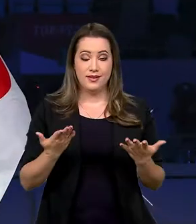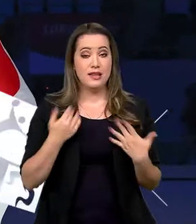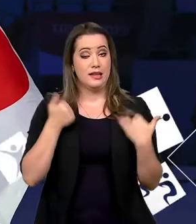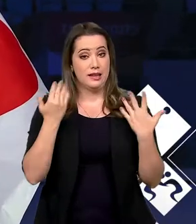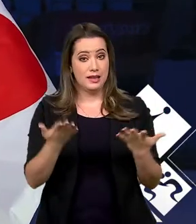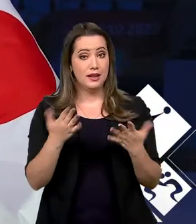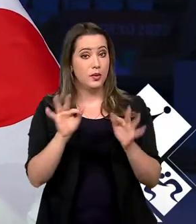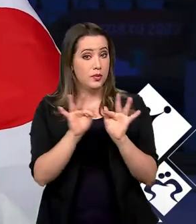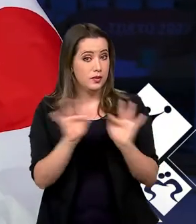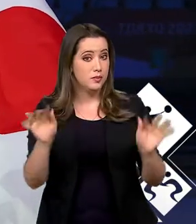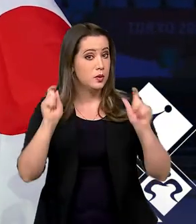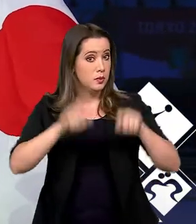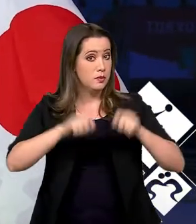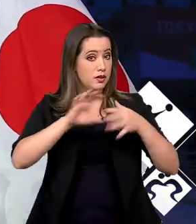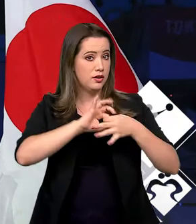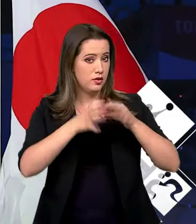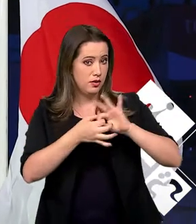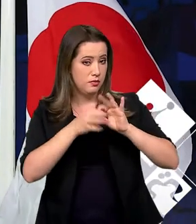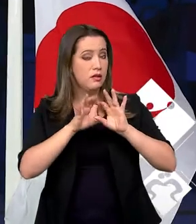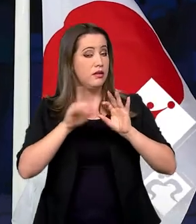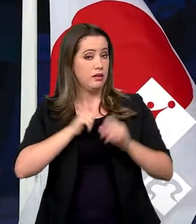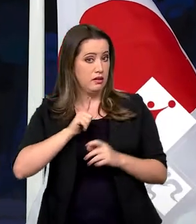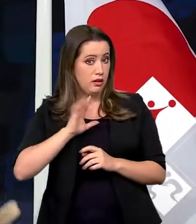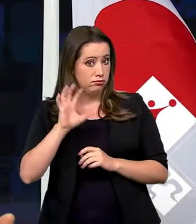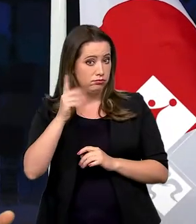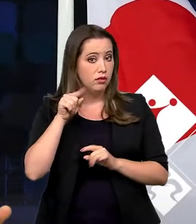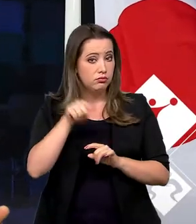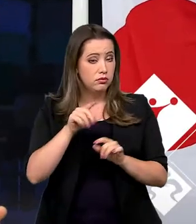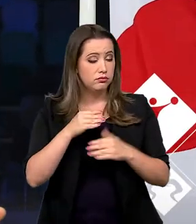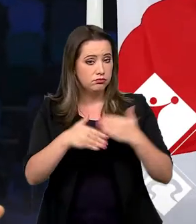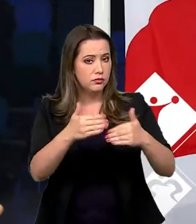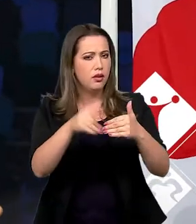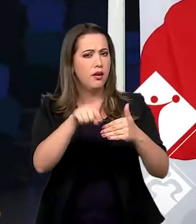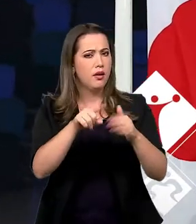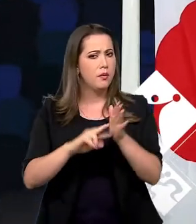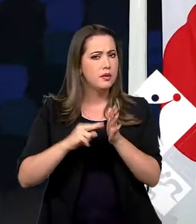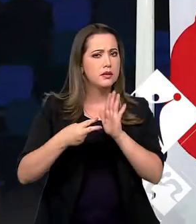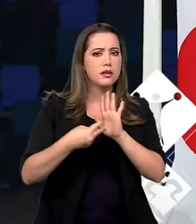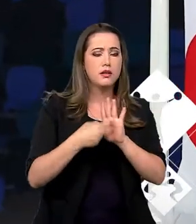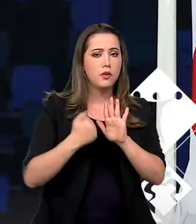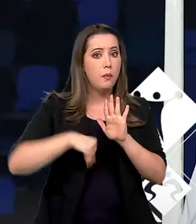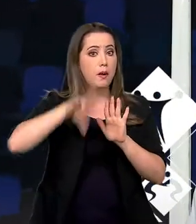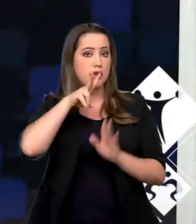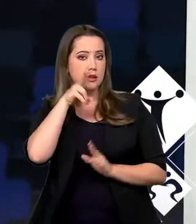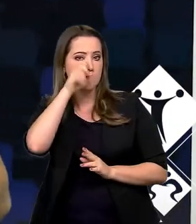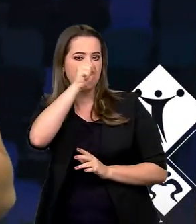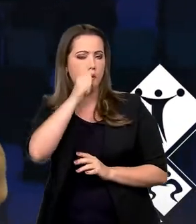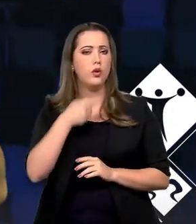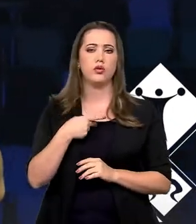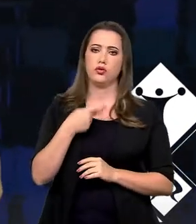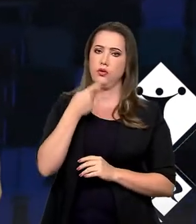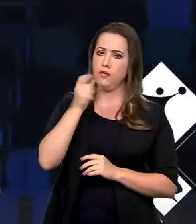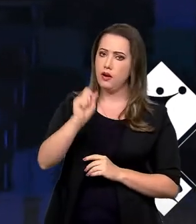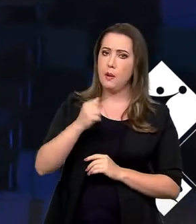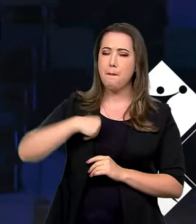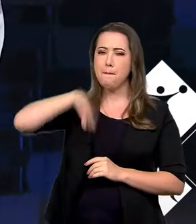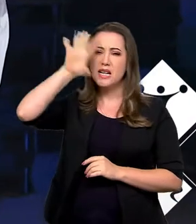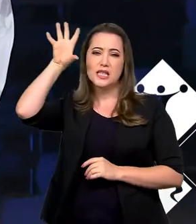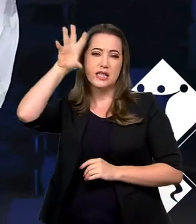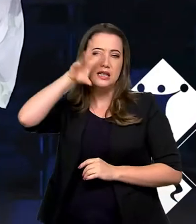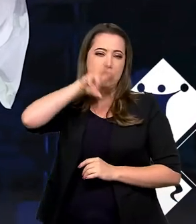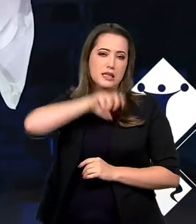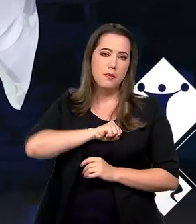Olha, o simples fato dessa Olimpíada se concretizar representa o que existe de mais forte e, eu diria,